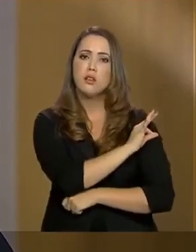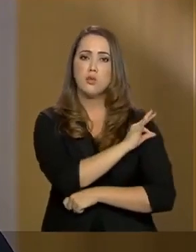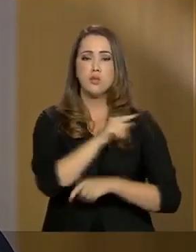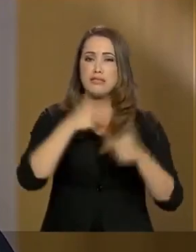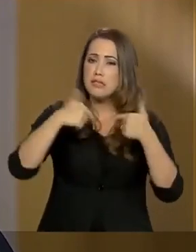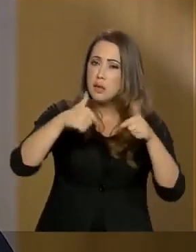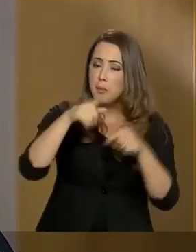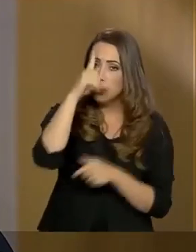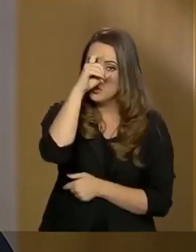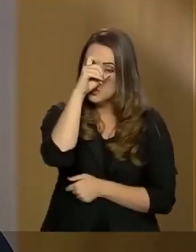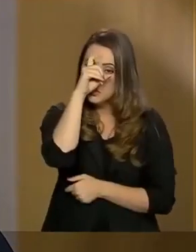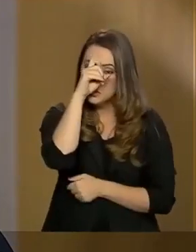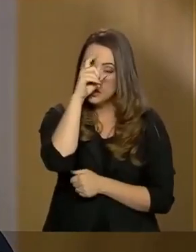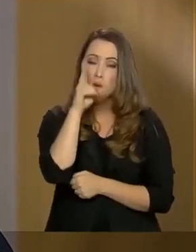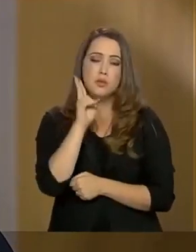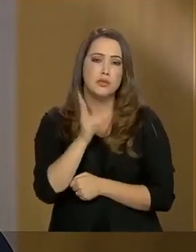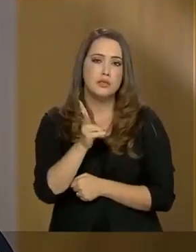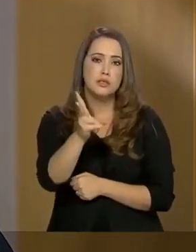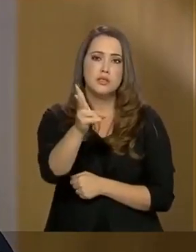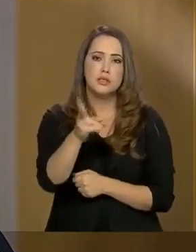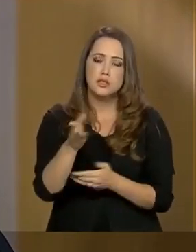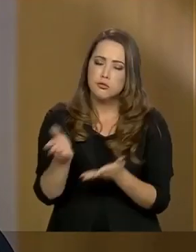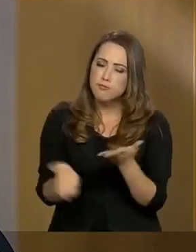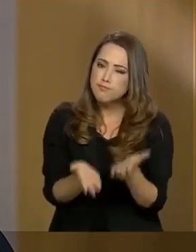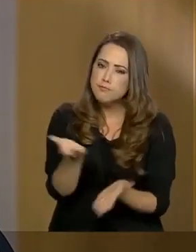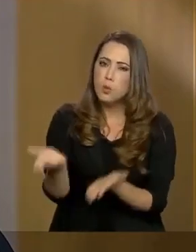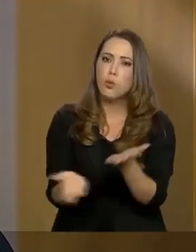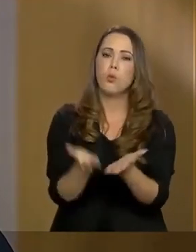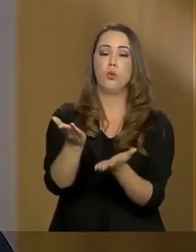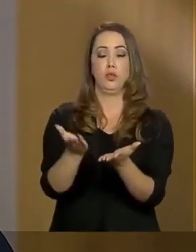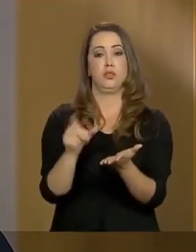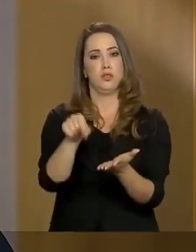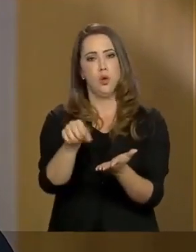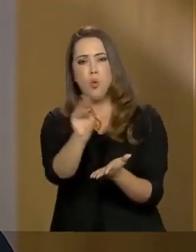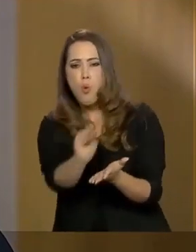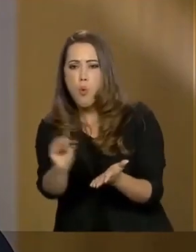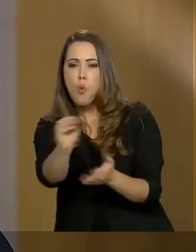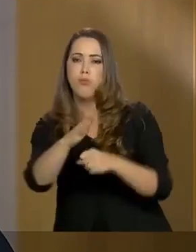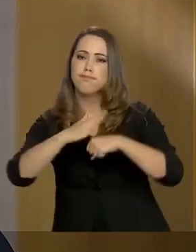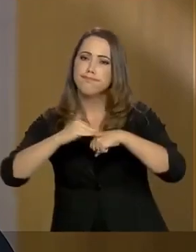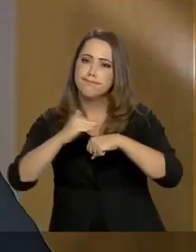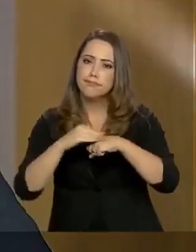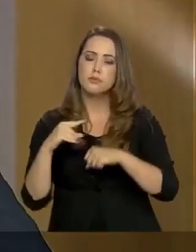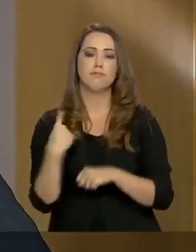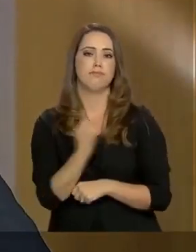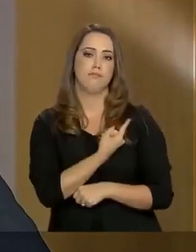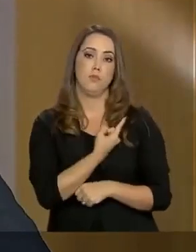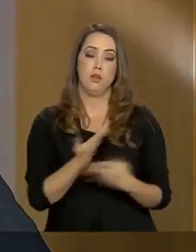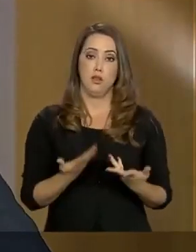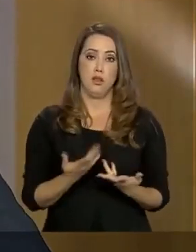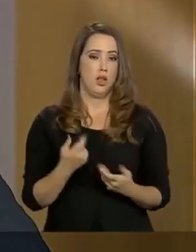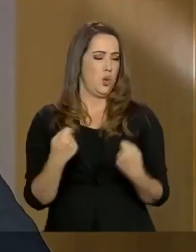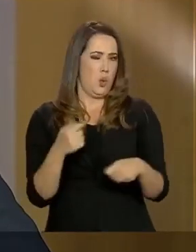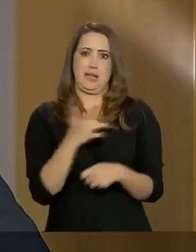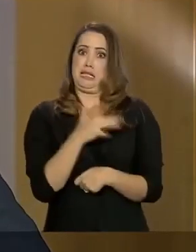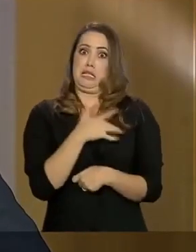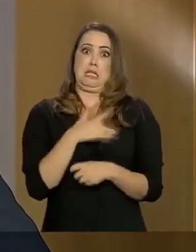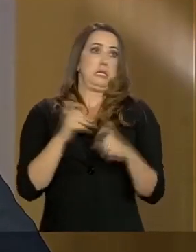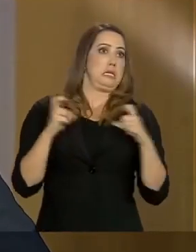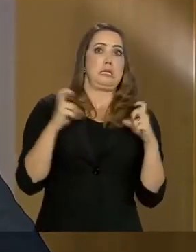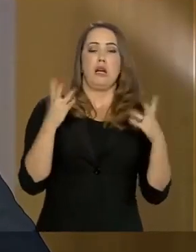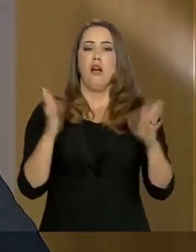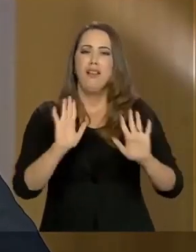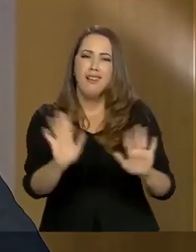colaboradores, que na linha de frente nos recebem nos hospitais, nos tratam e nos confortam. Sem pânico ou